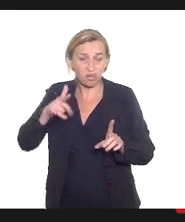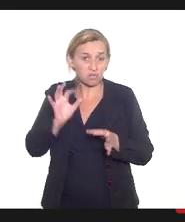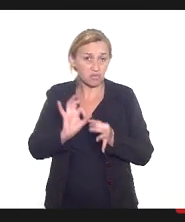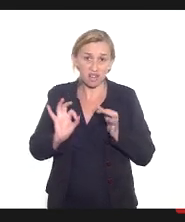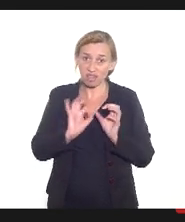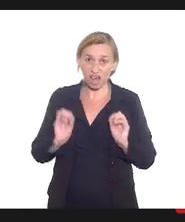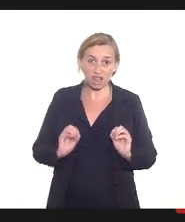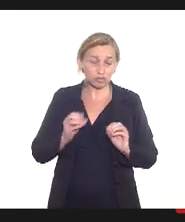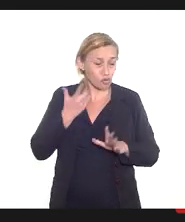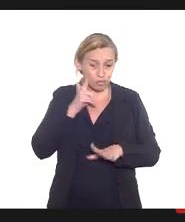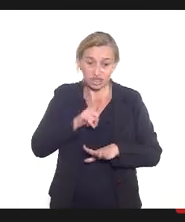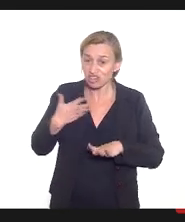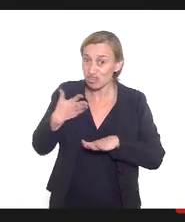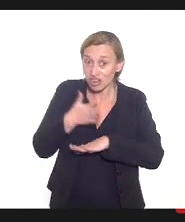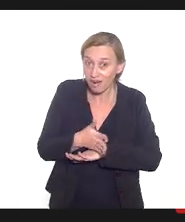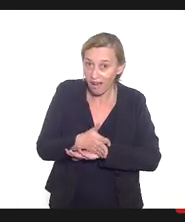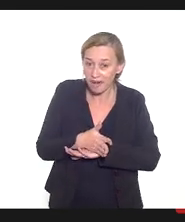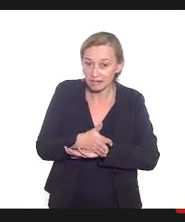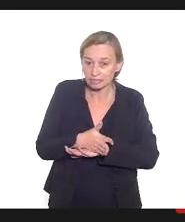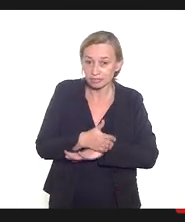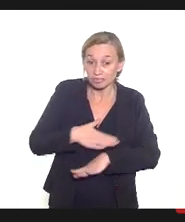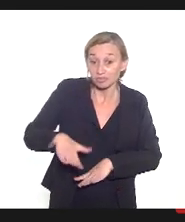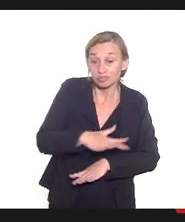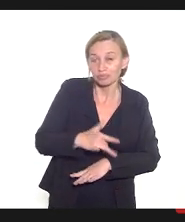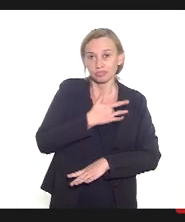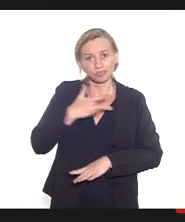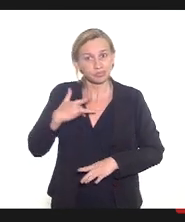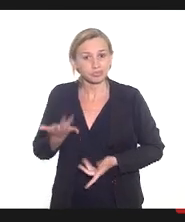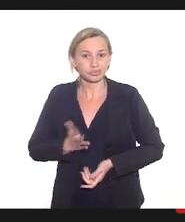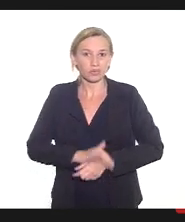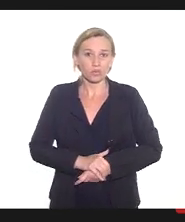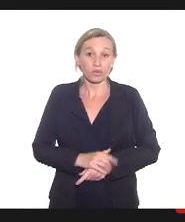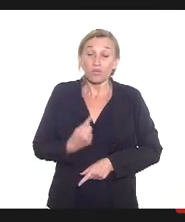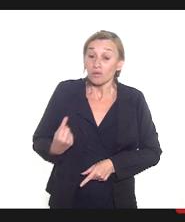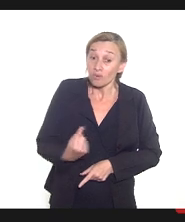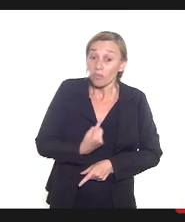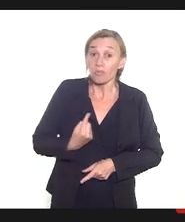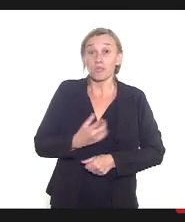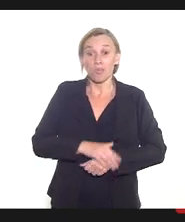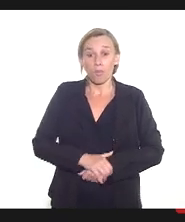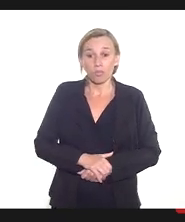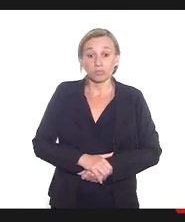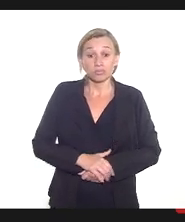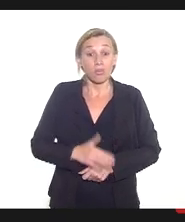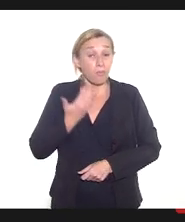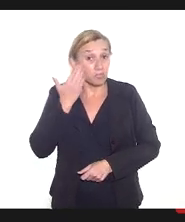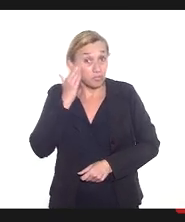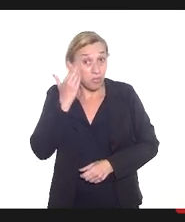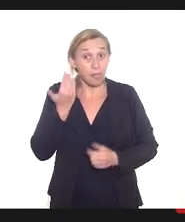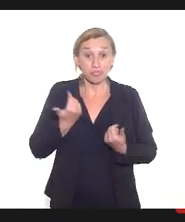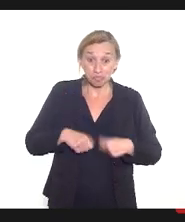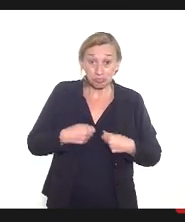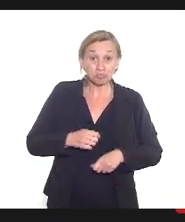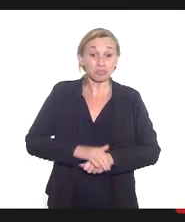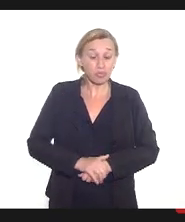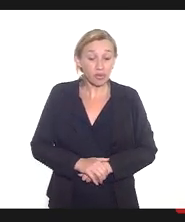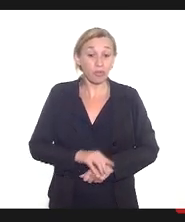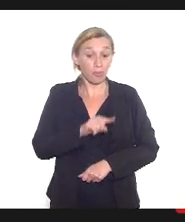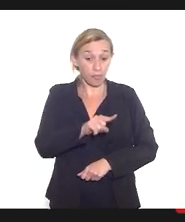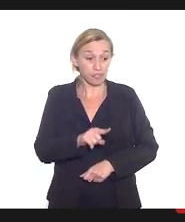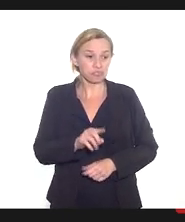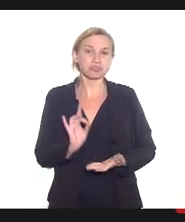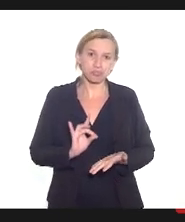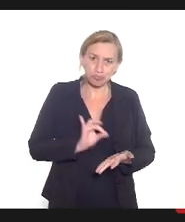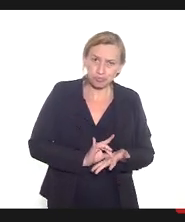consegue chegar na unidade de saúde e a gente tem que entender que esse que essa é uma